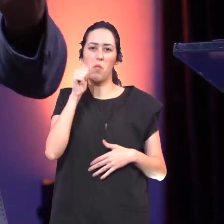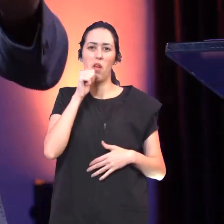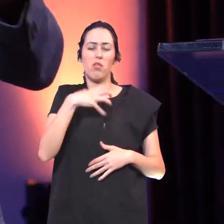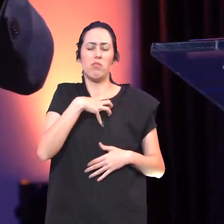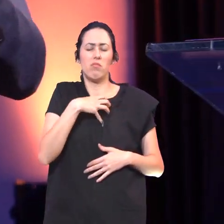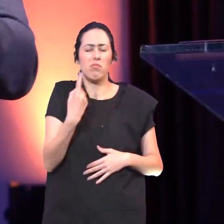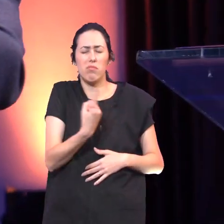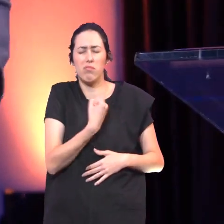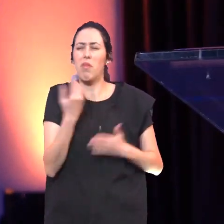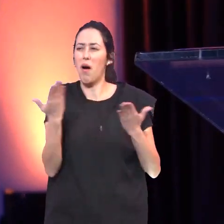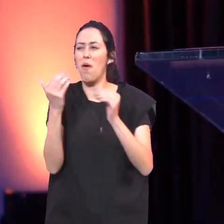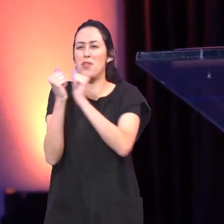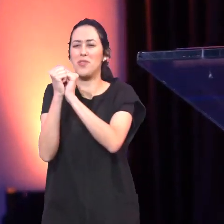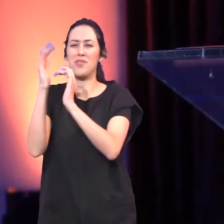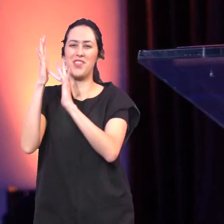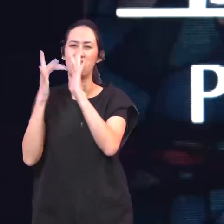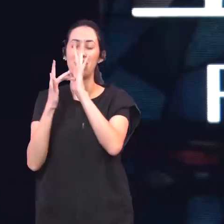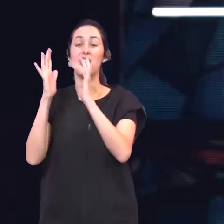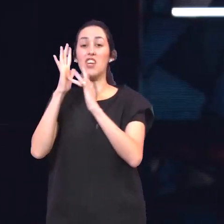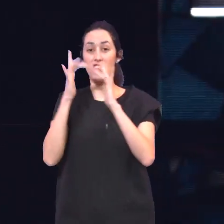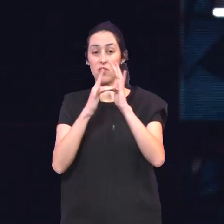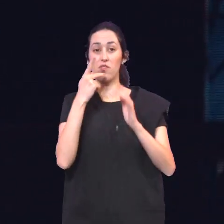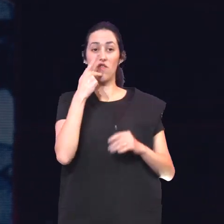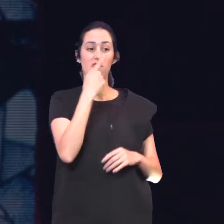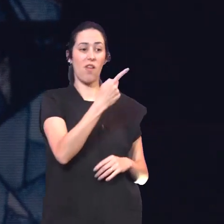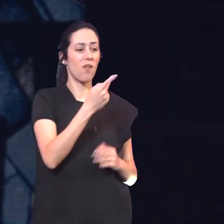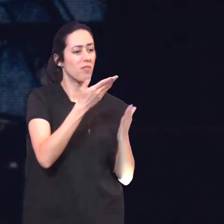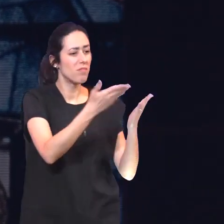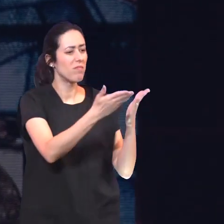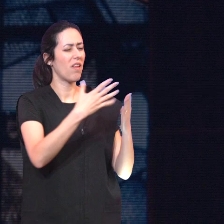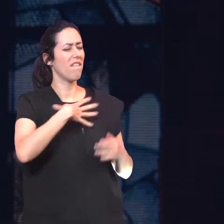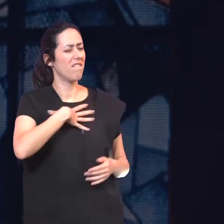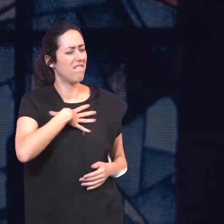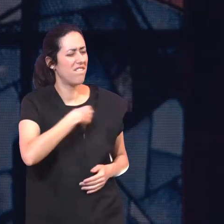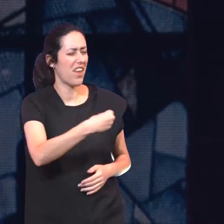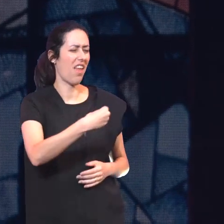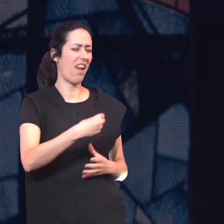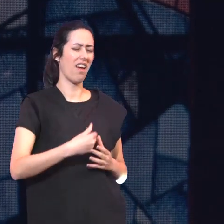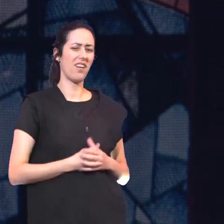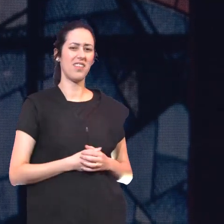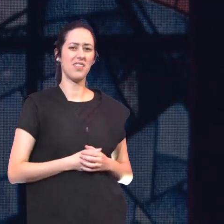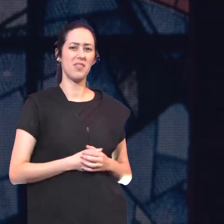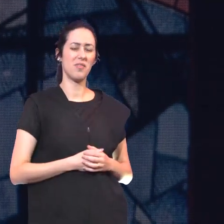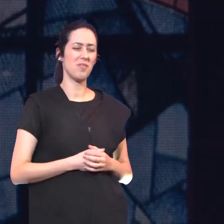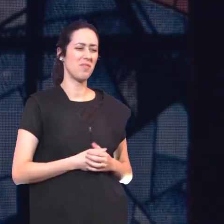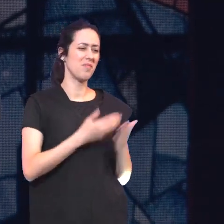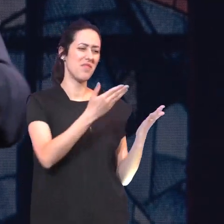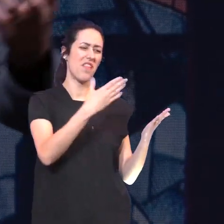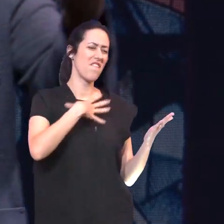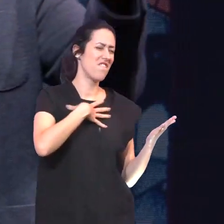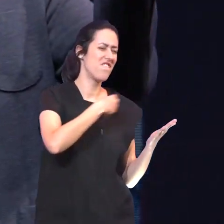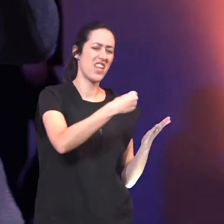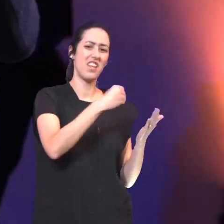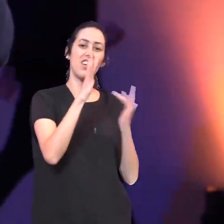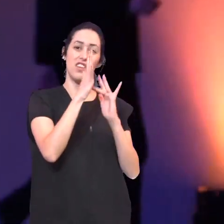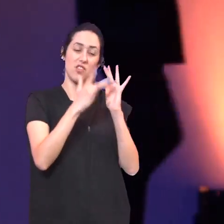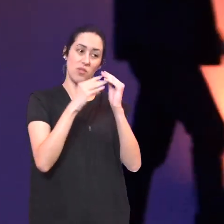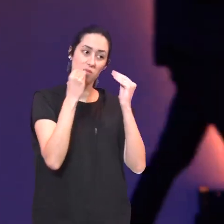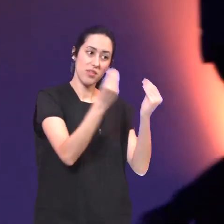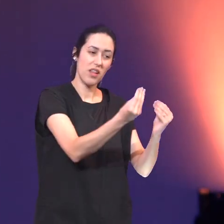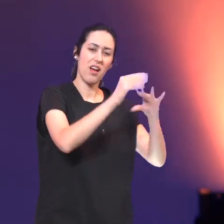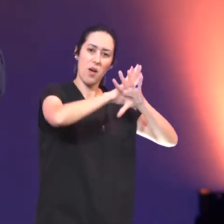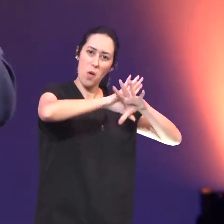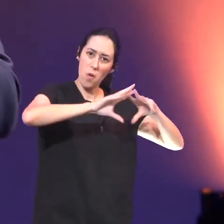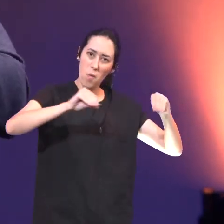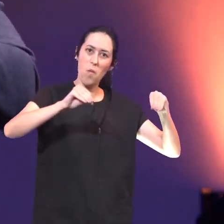filiação Porque Jesus Olha pra ela E diz assim Filha Filha Ele não só cura Mas ele restaura